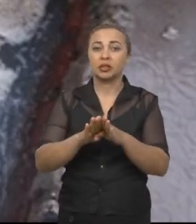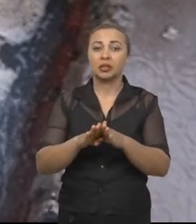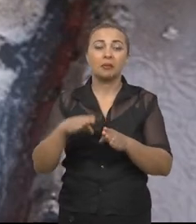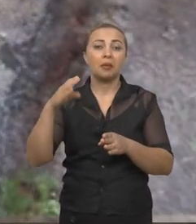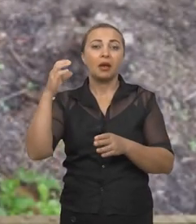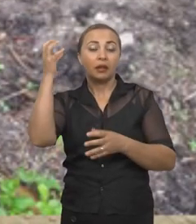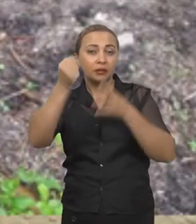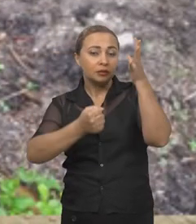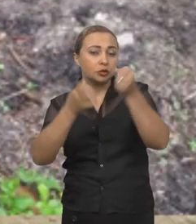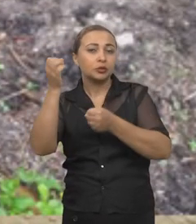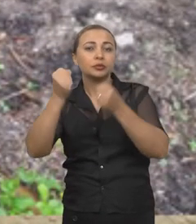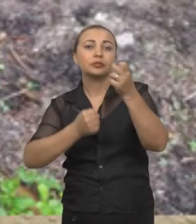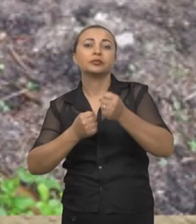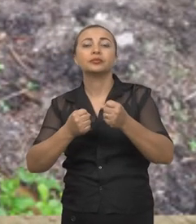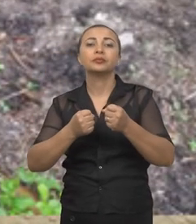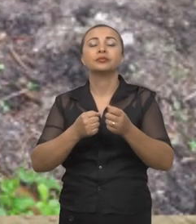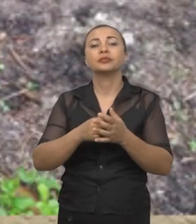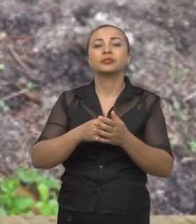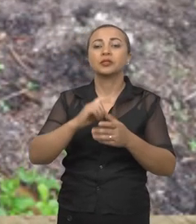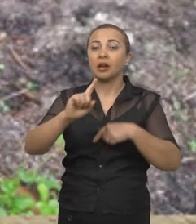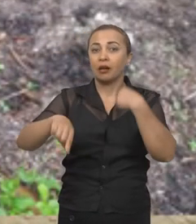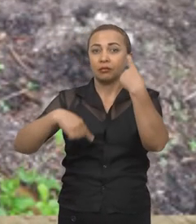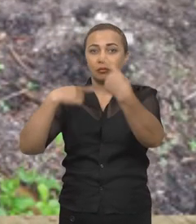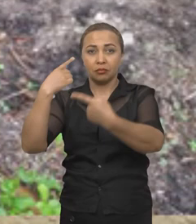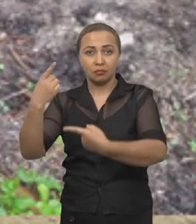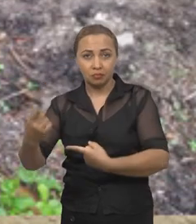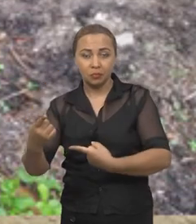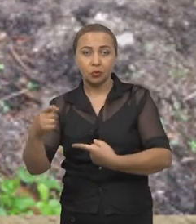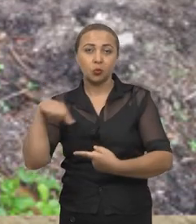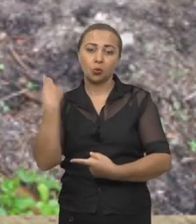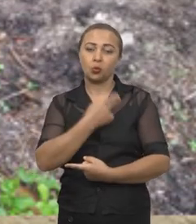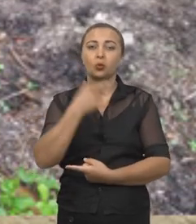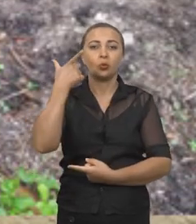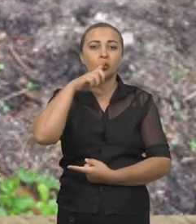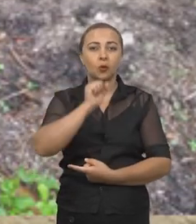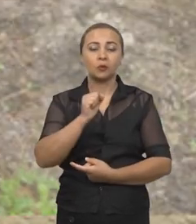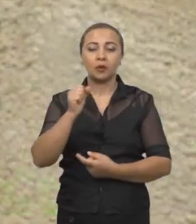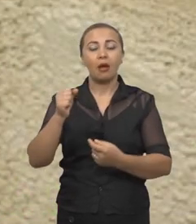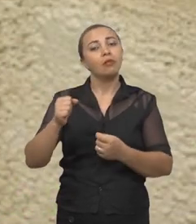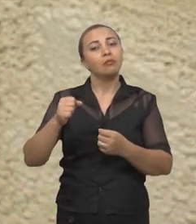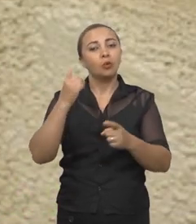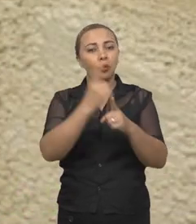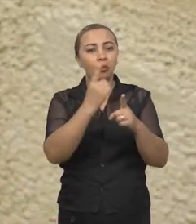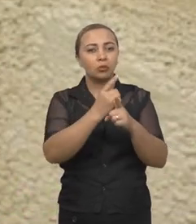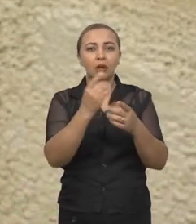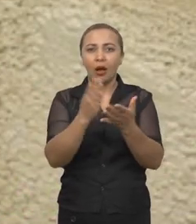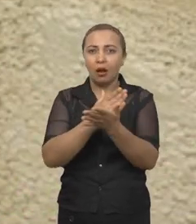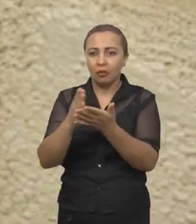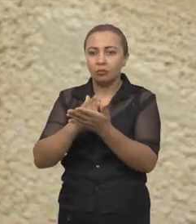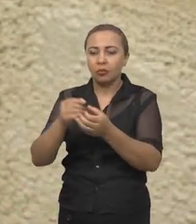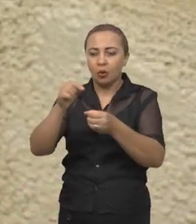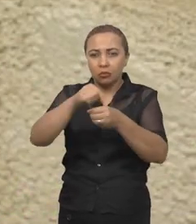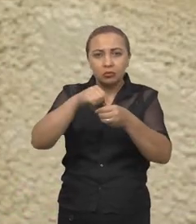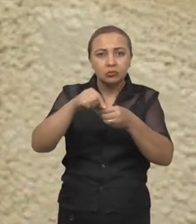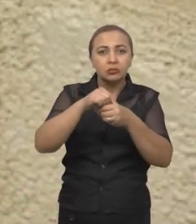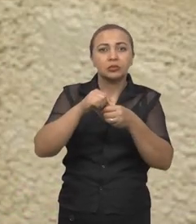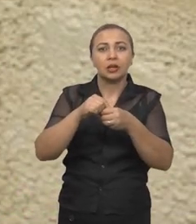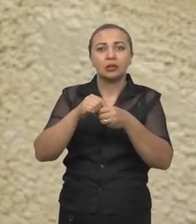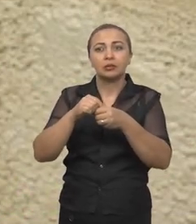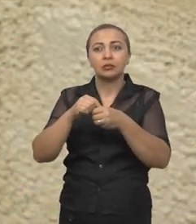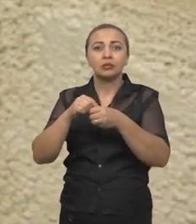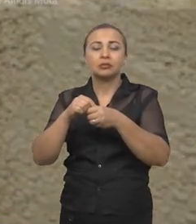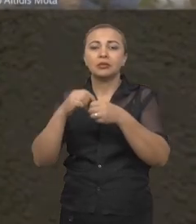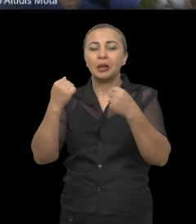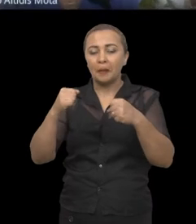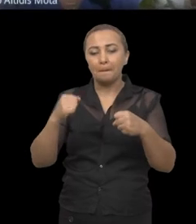aqui no sudoeste da Bahia. E, a partir daí, nós conseguimos obter os micro-organismos desses tipos